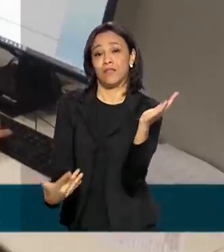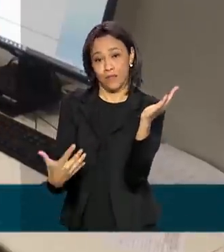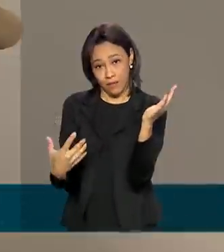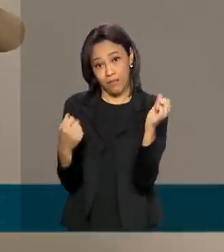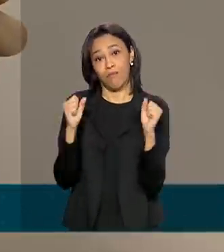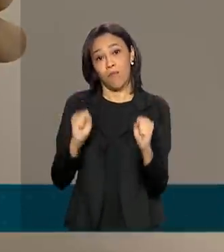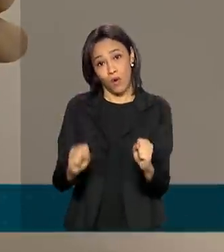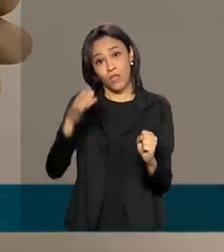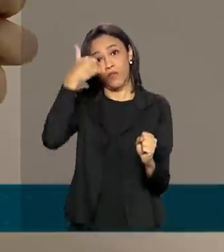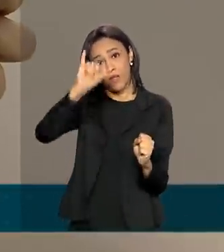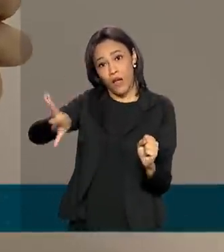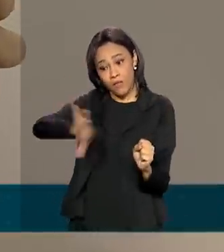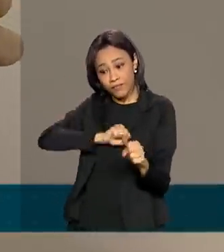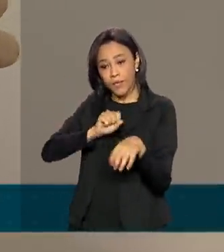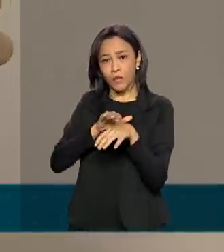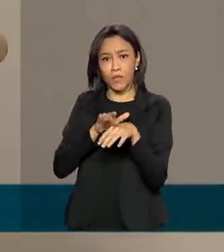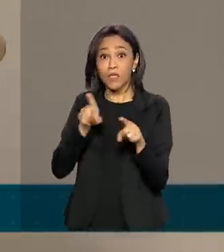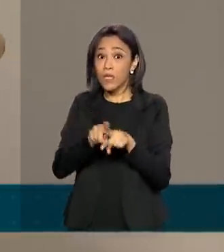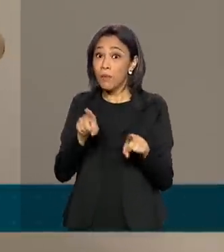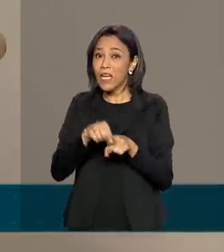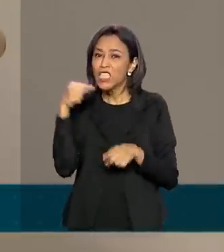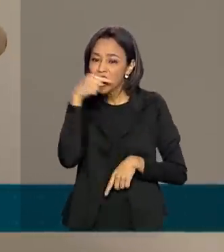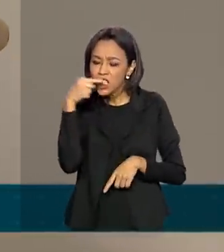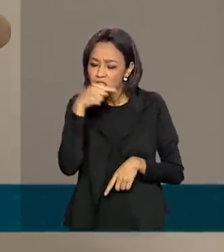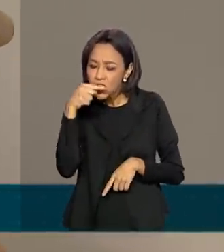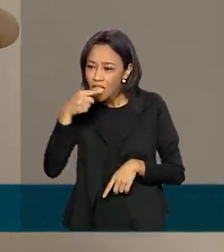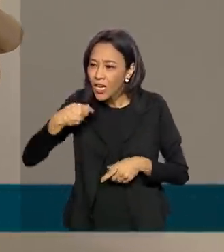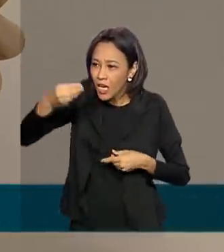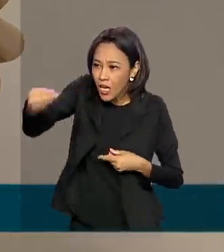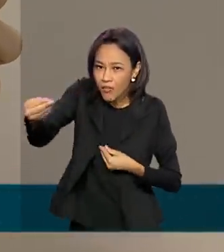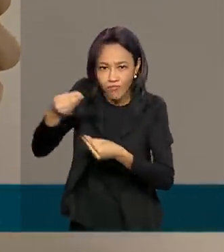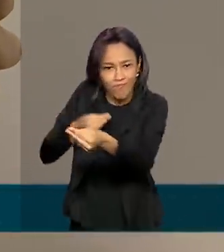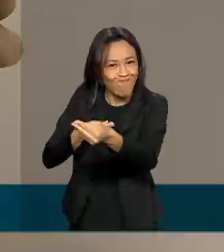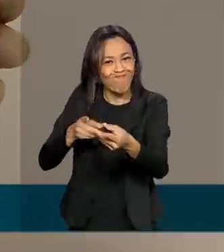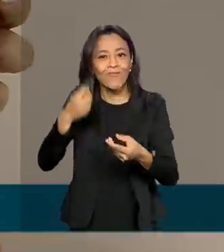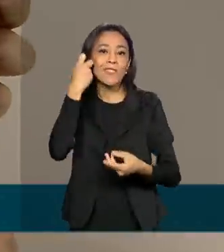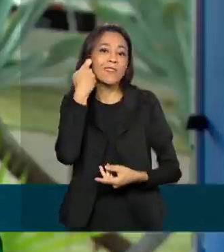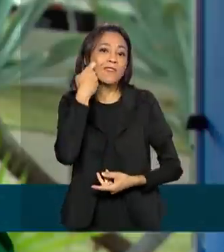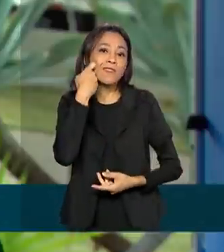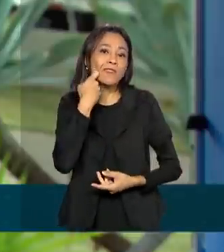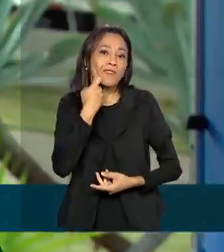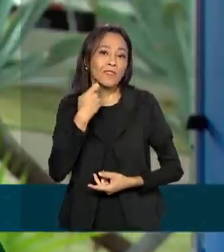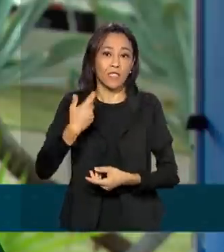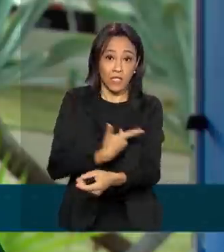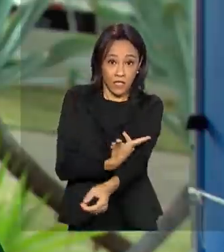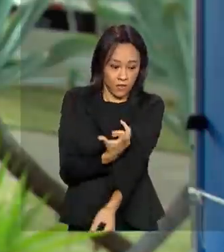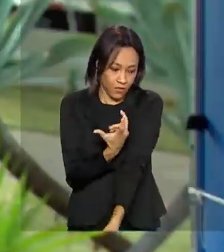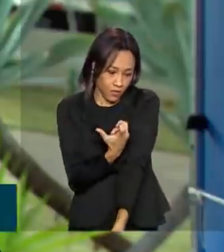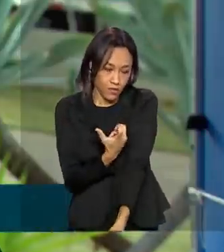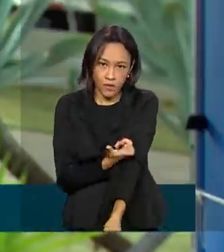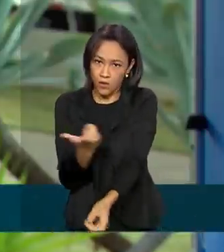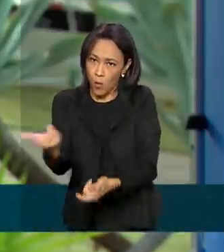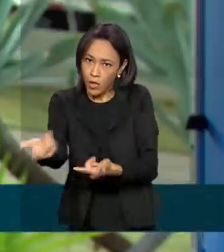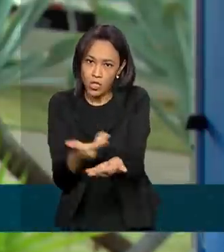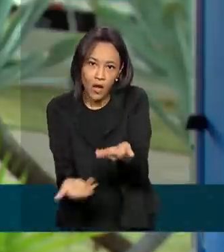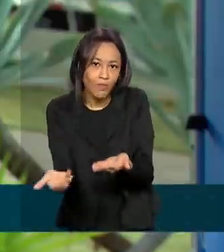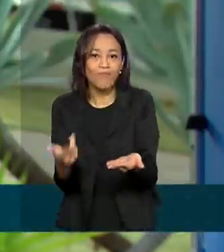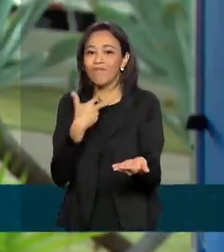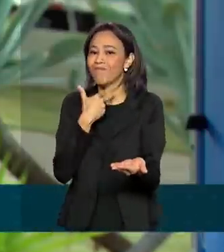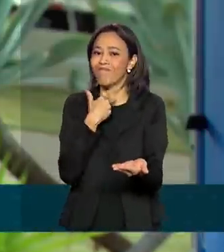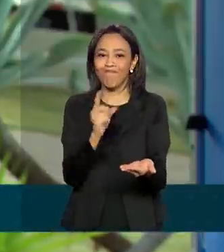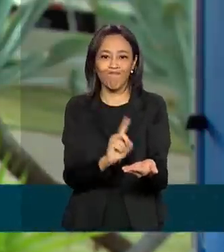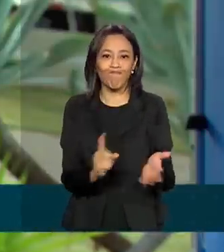o contágio, como não compartilhar escovas de dentes, lâminas e seringas. O Ministério da Saúde adquiriu um